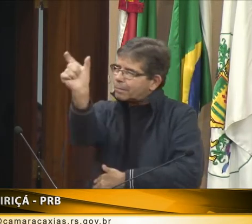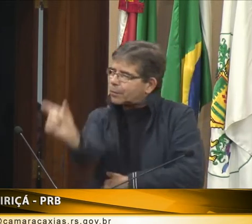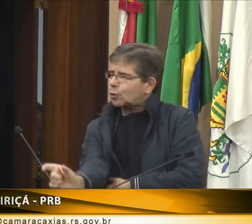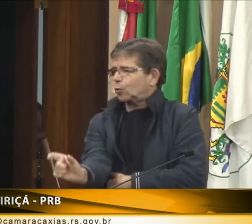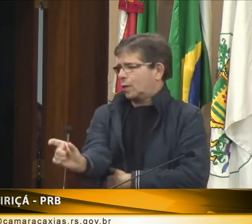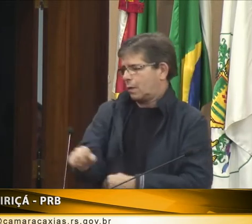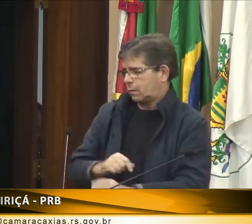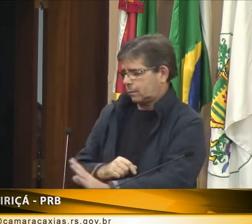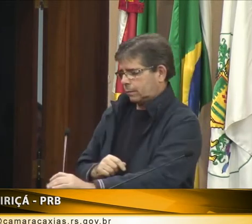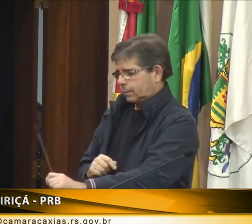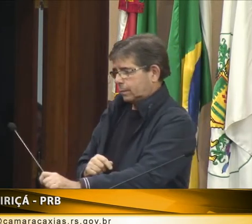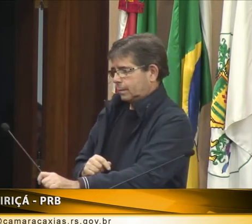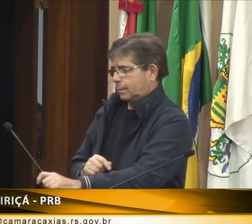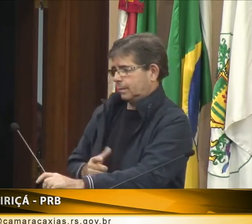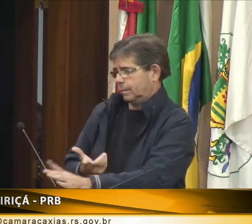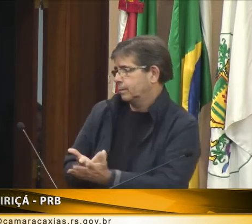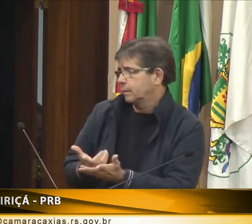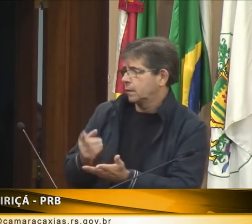acessibilidade para o surdo também.